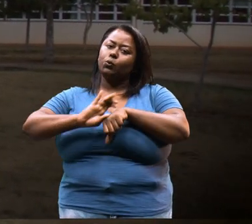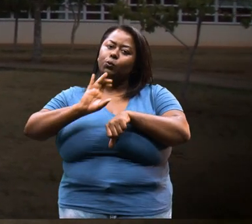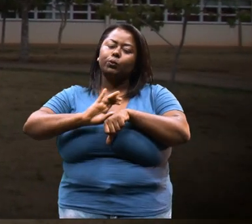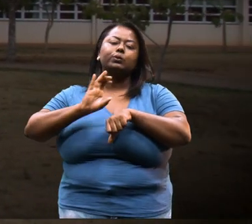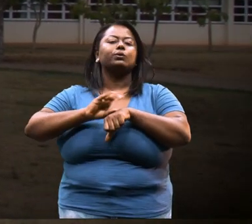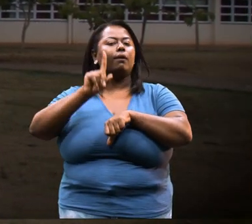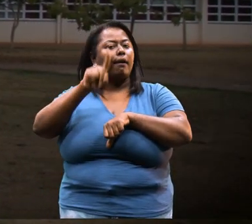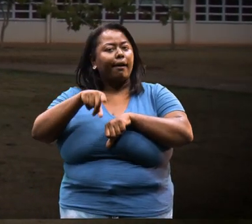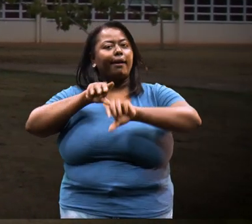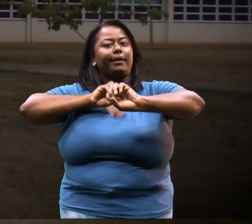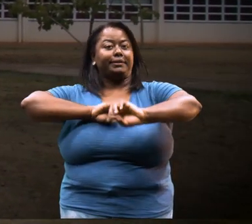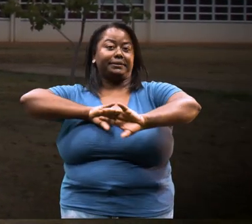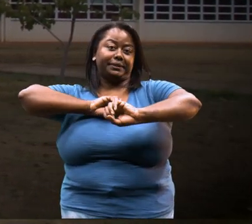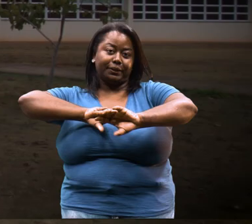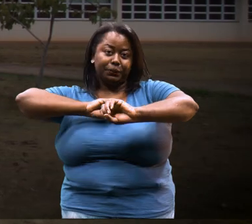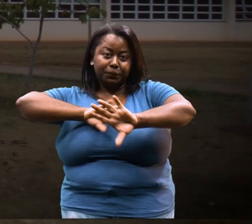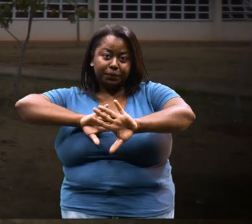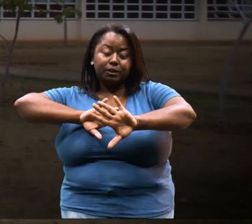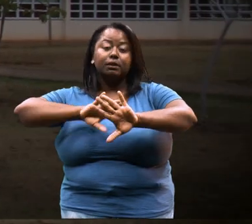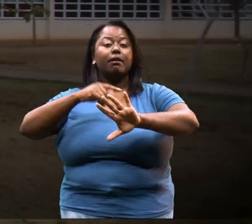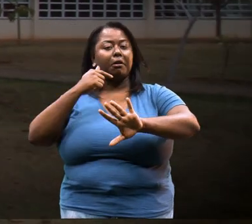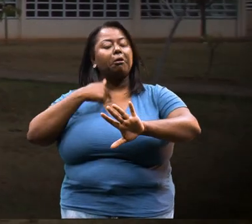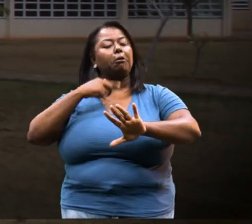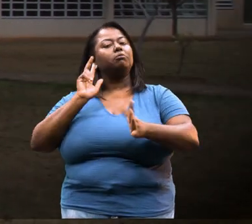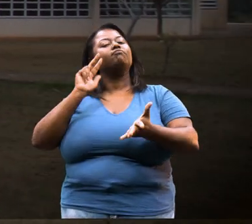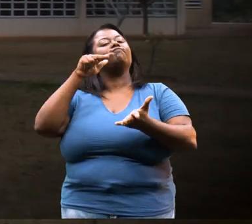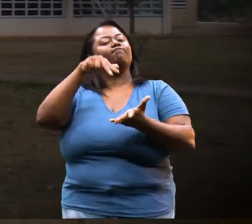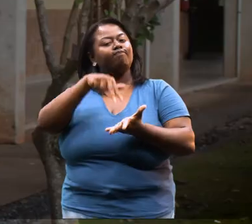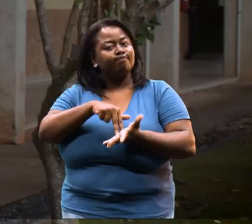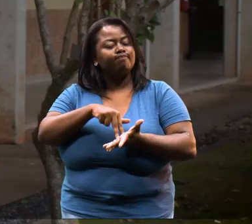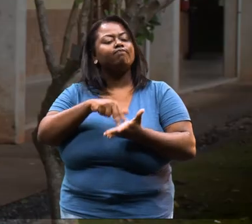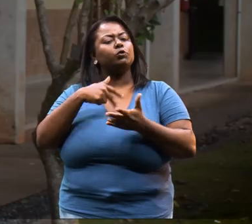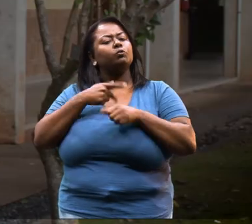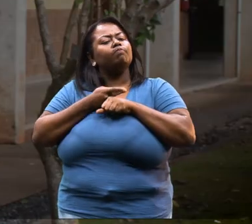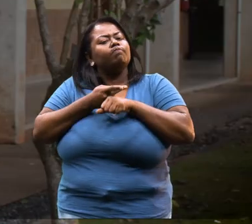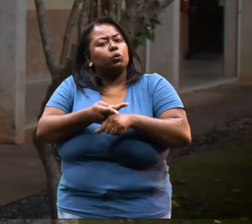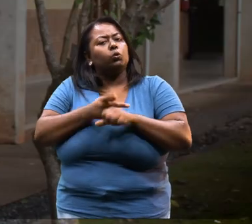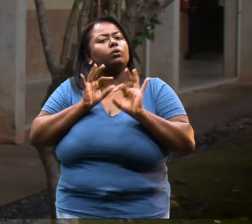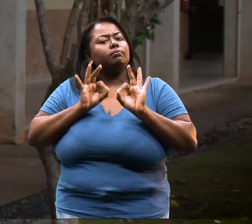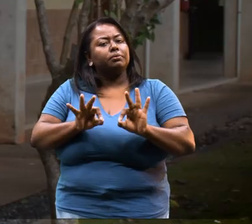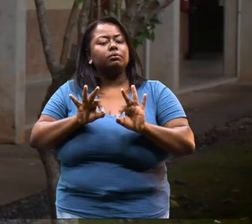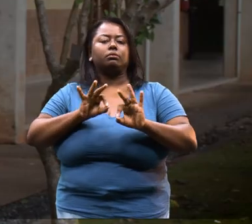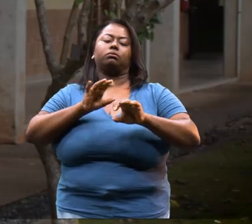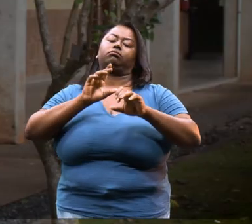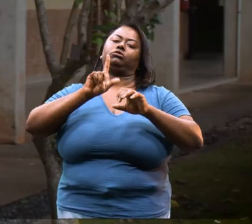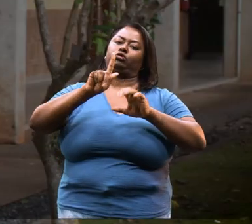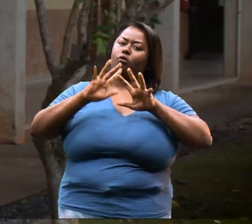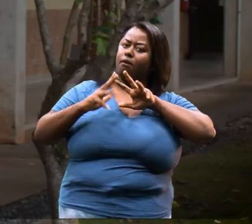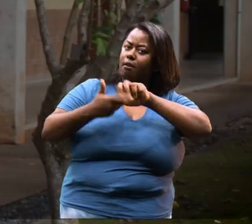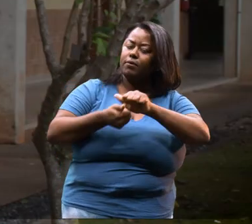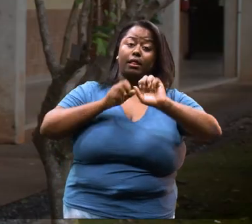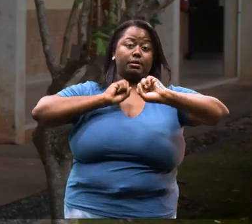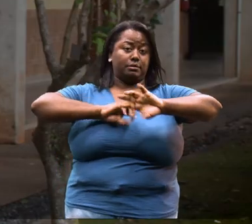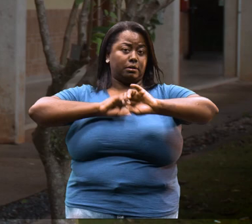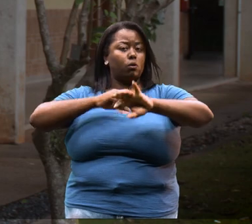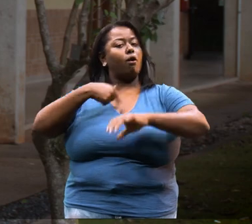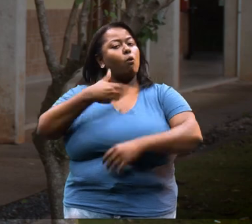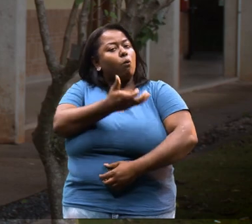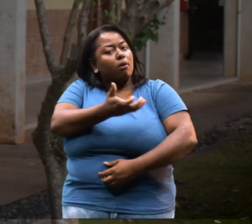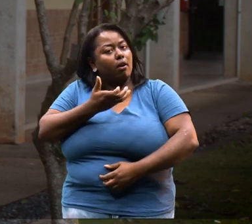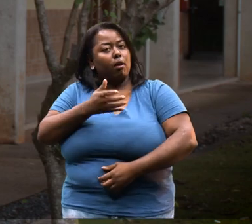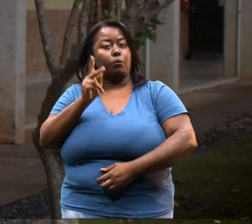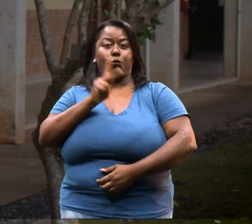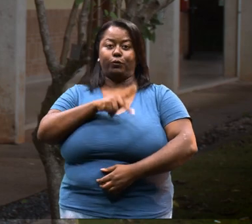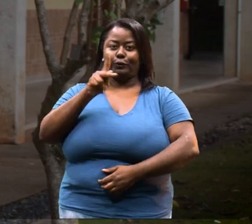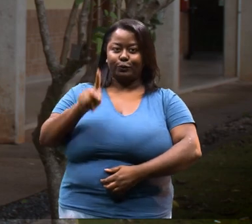curso ser uma licenciatura, porque eu vim procurando mesmo licenciatura em geografia, porque eu quero ser professora, mas eu